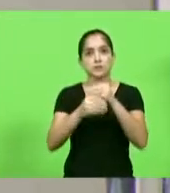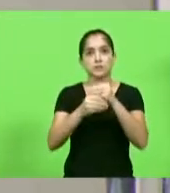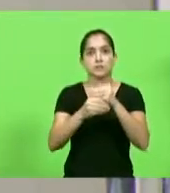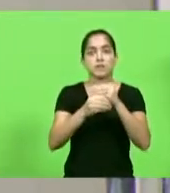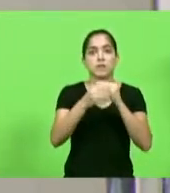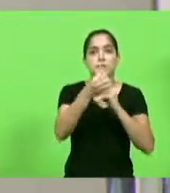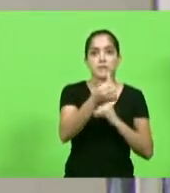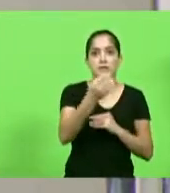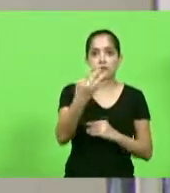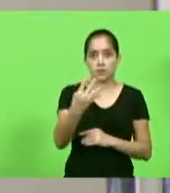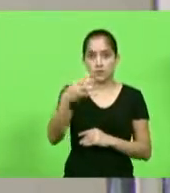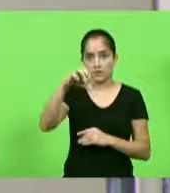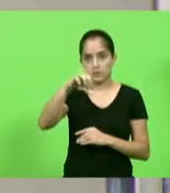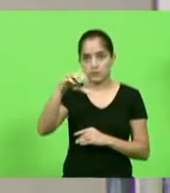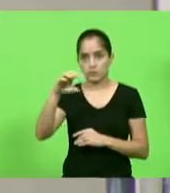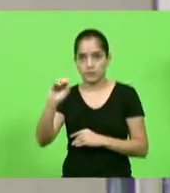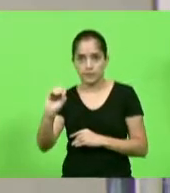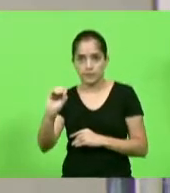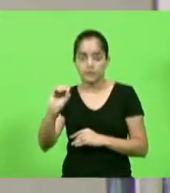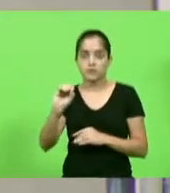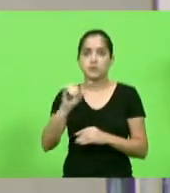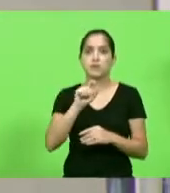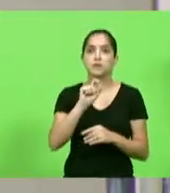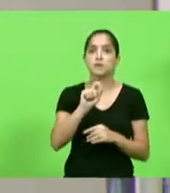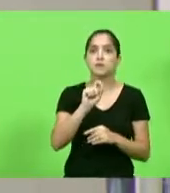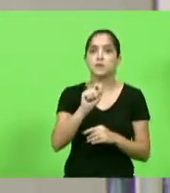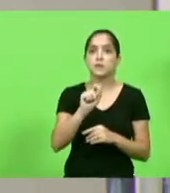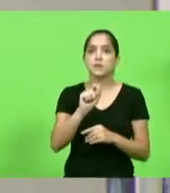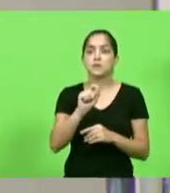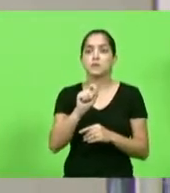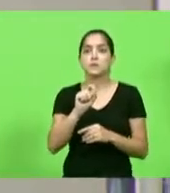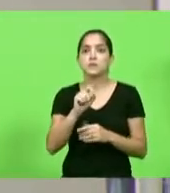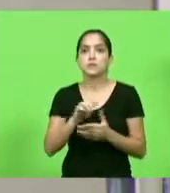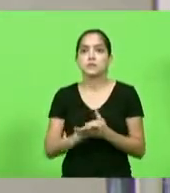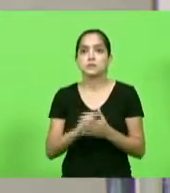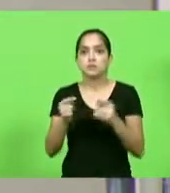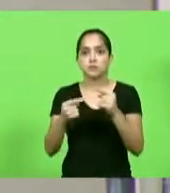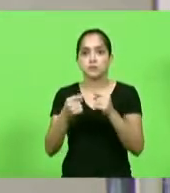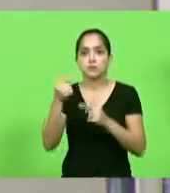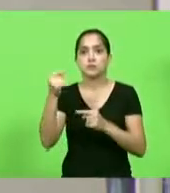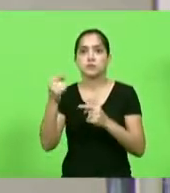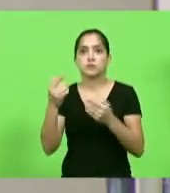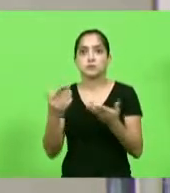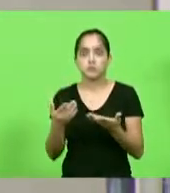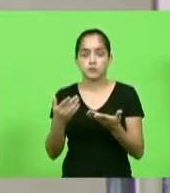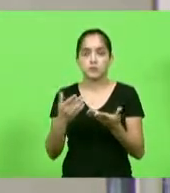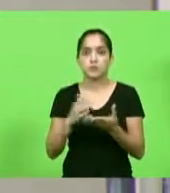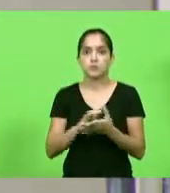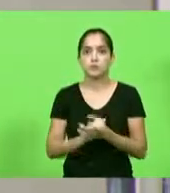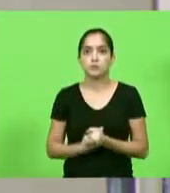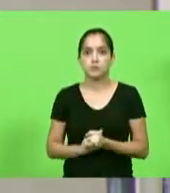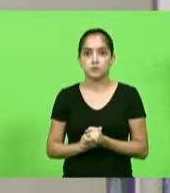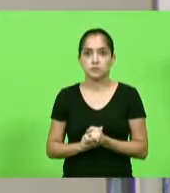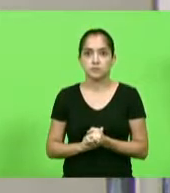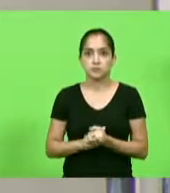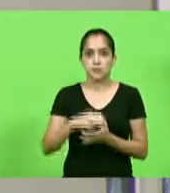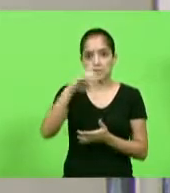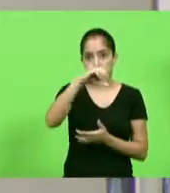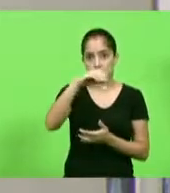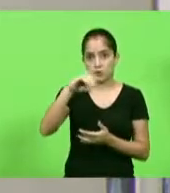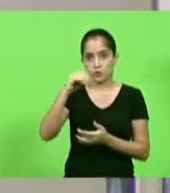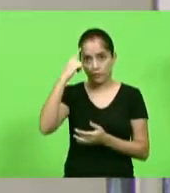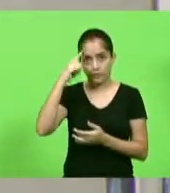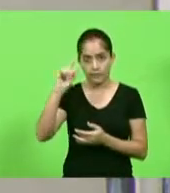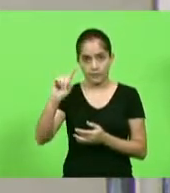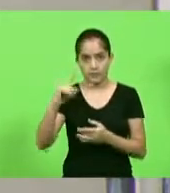nº 6490, que determina desincompatibilização do servidor público em 90 dias